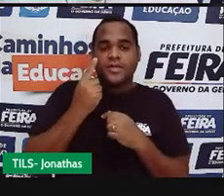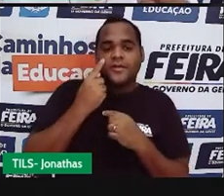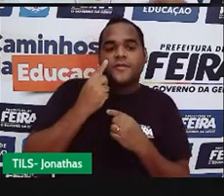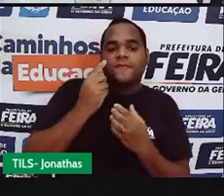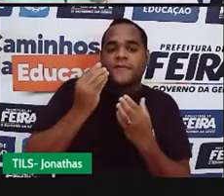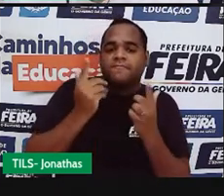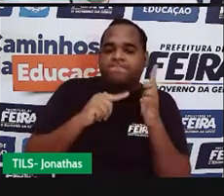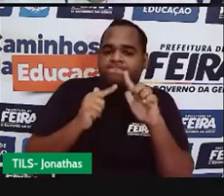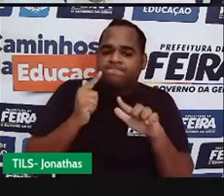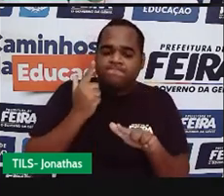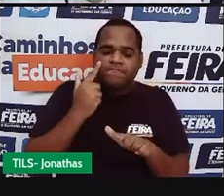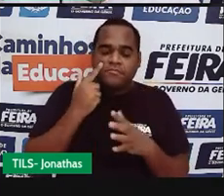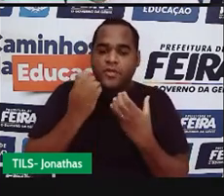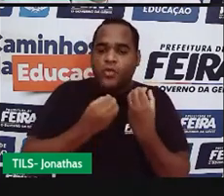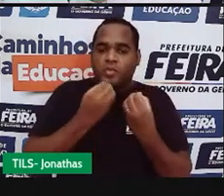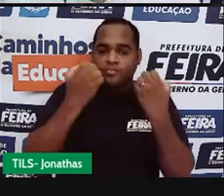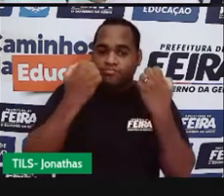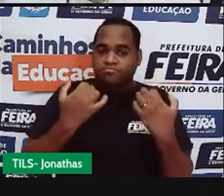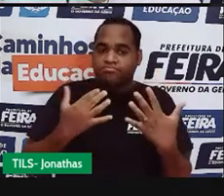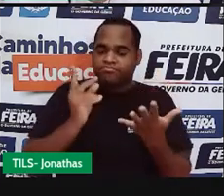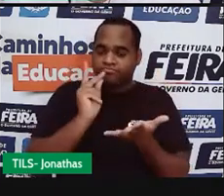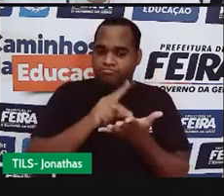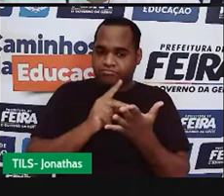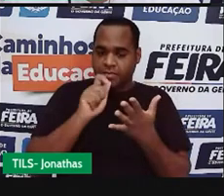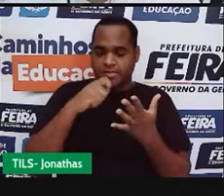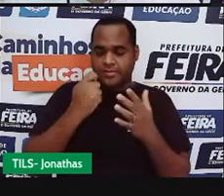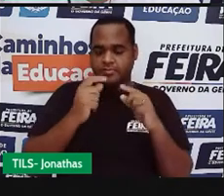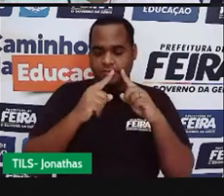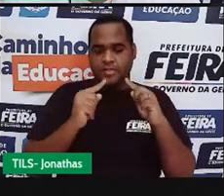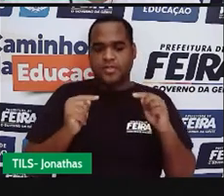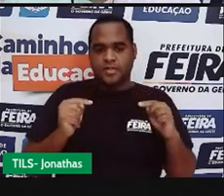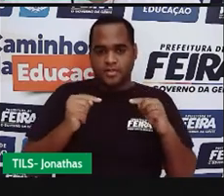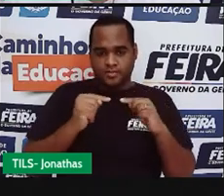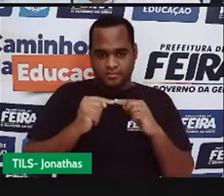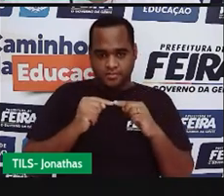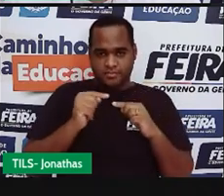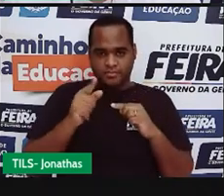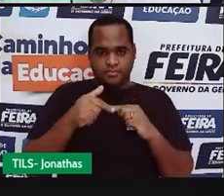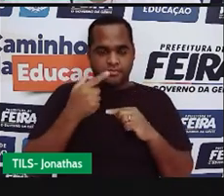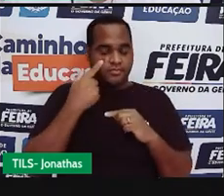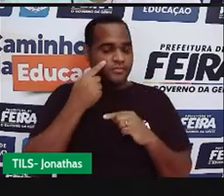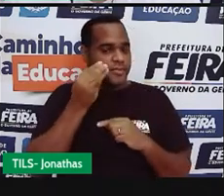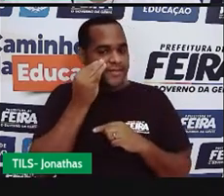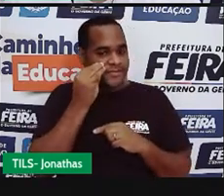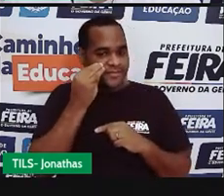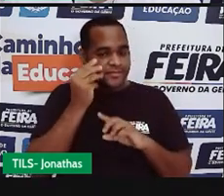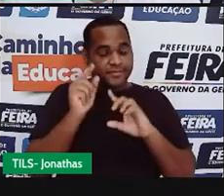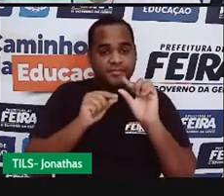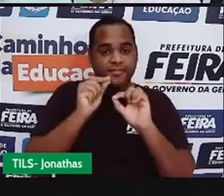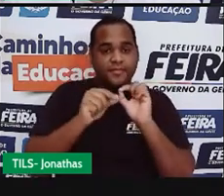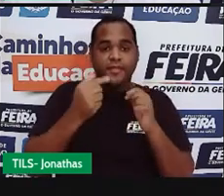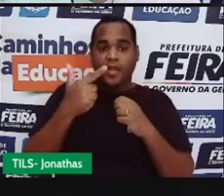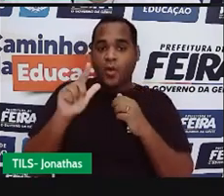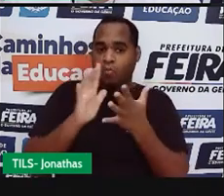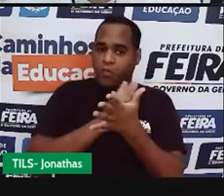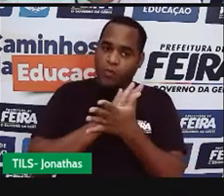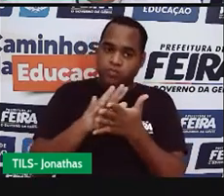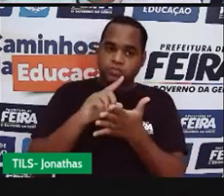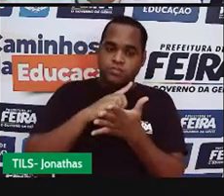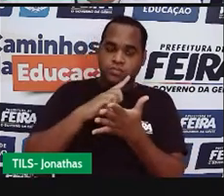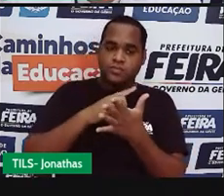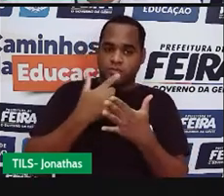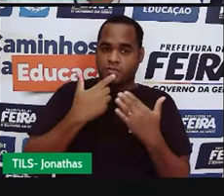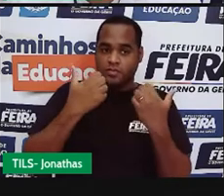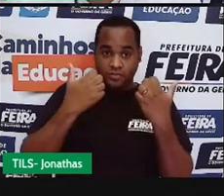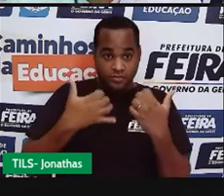isso, de fato, vai ser um triângulo. Então, vem comigo, olha só, vou pegar aqui algumas ferramentazinhas para a